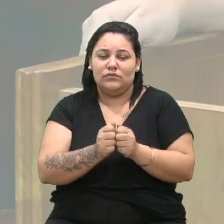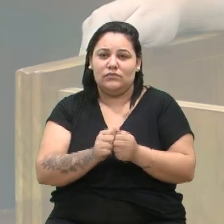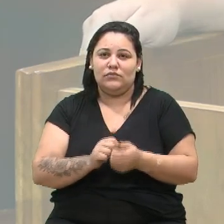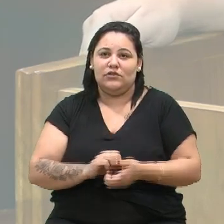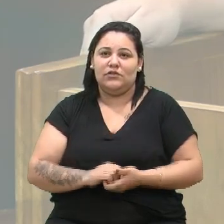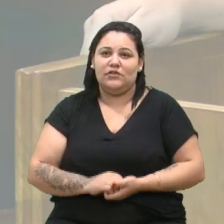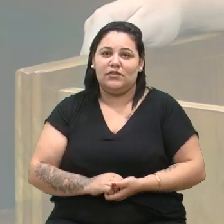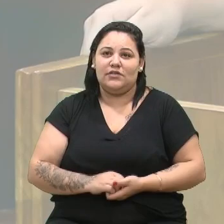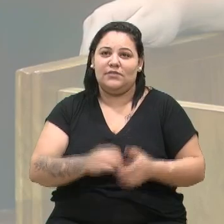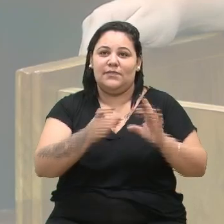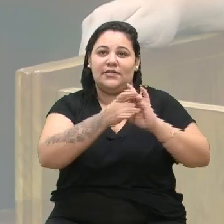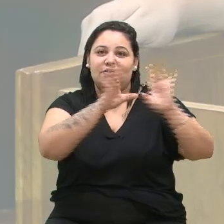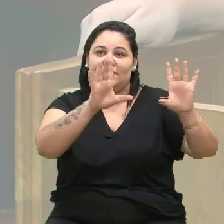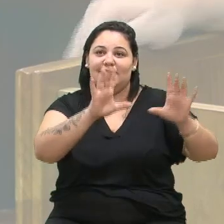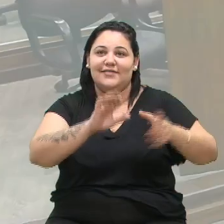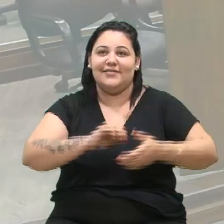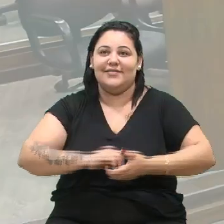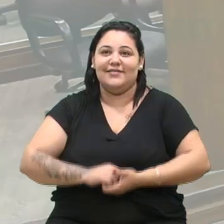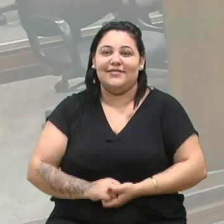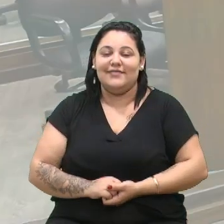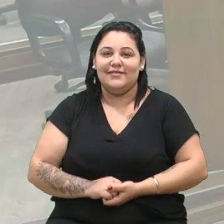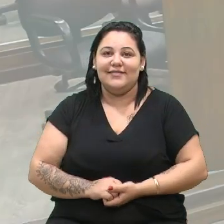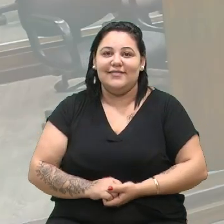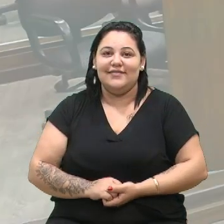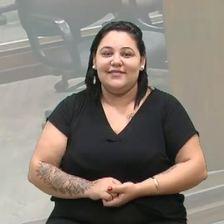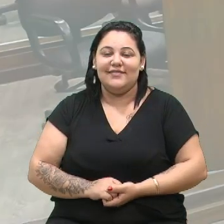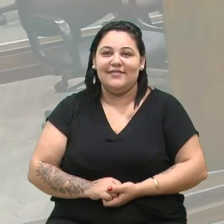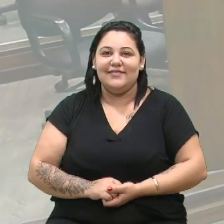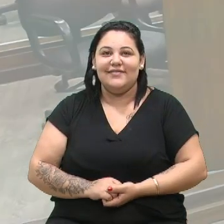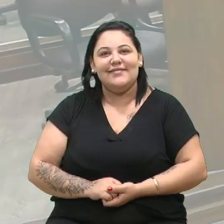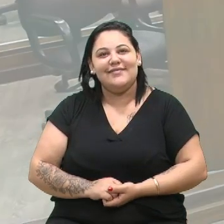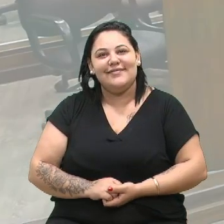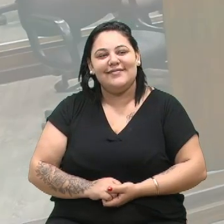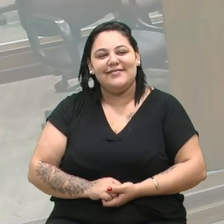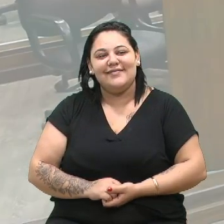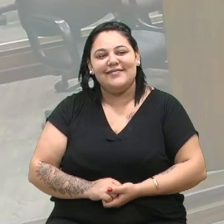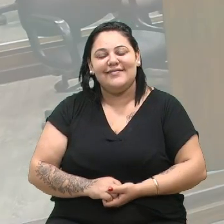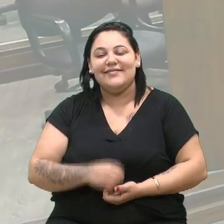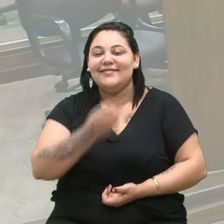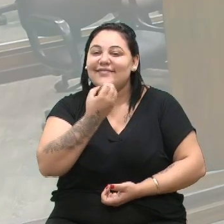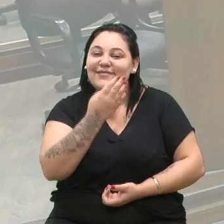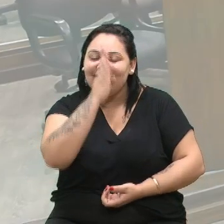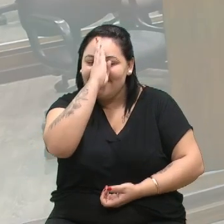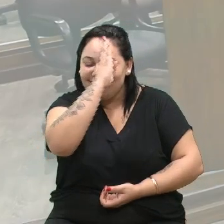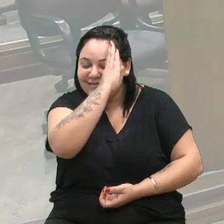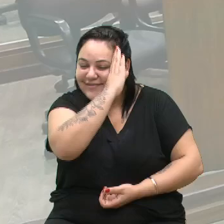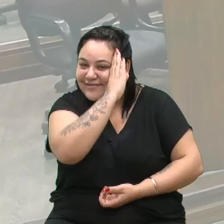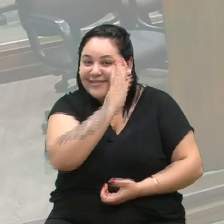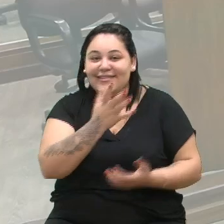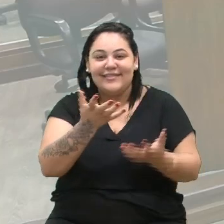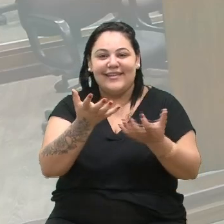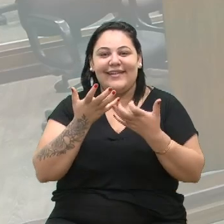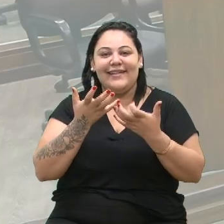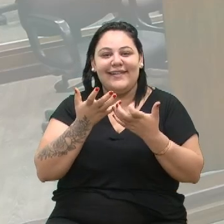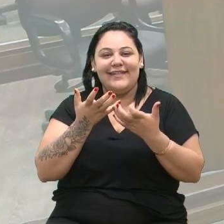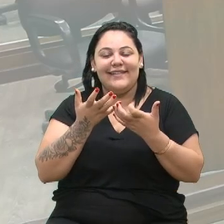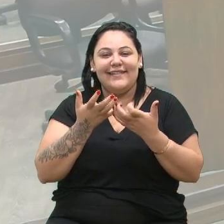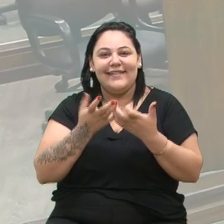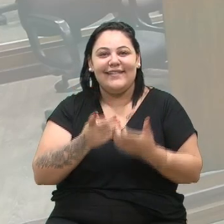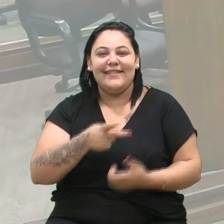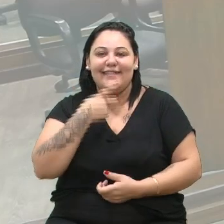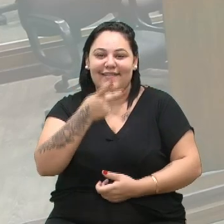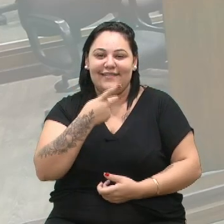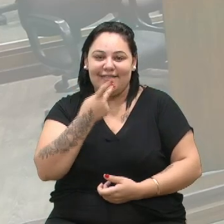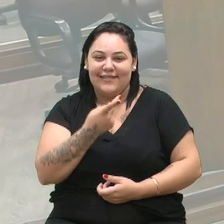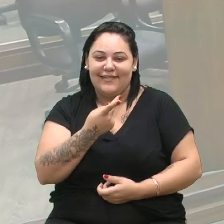Já está cedida. Bem, vereador Bressan, eu quero dizer que a gente continua sendo a mesma